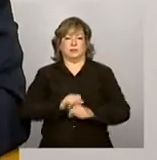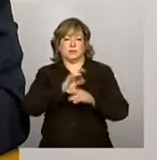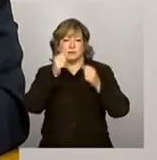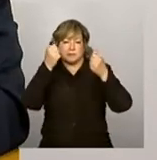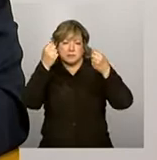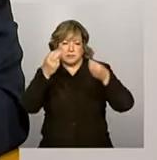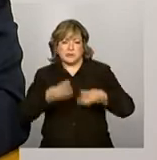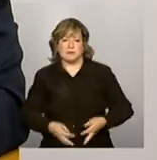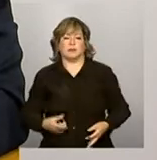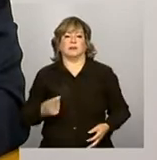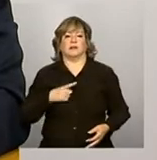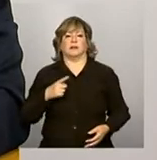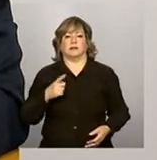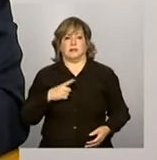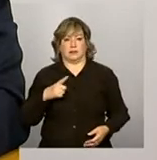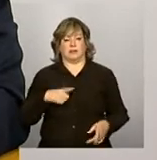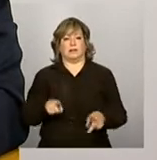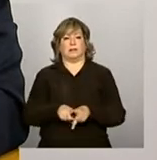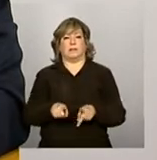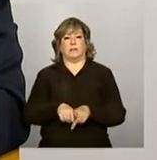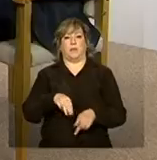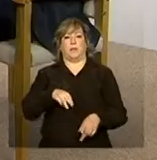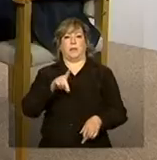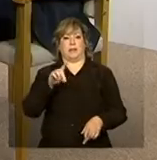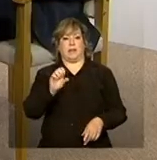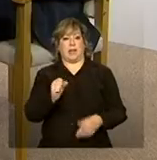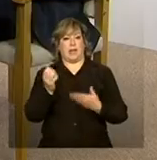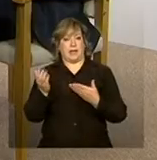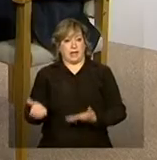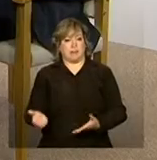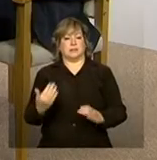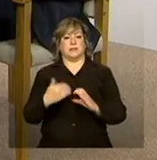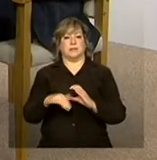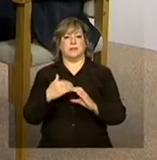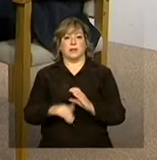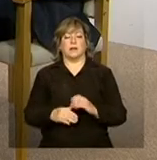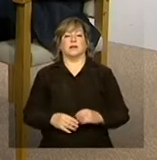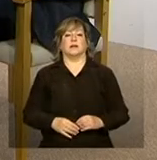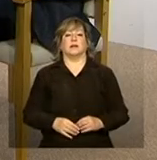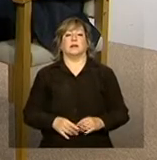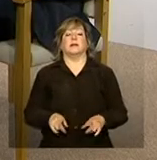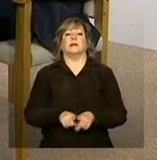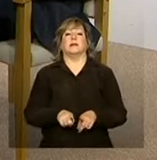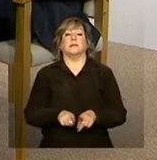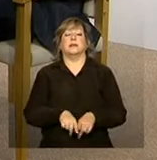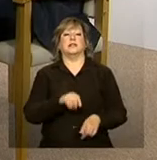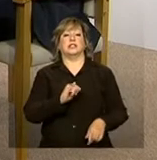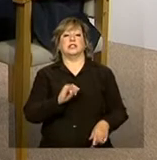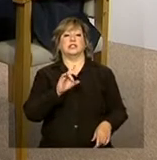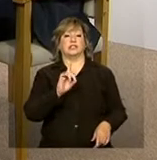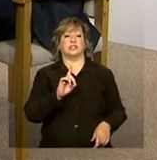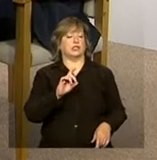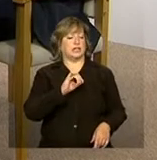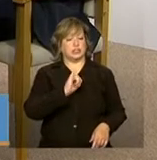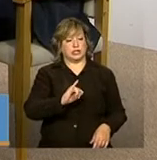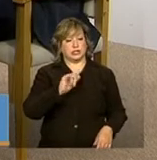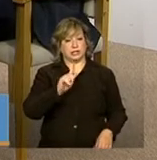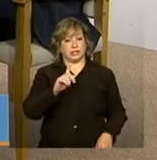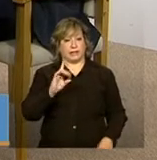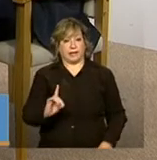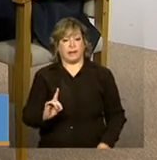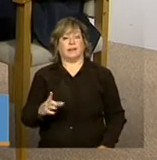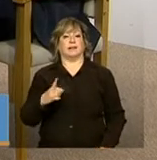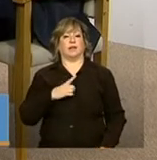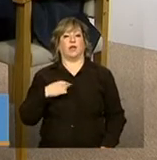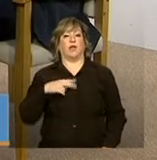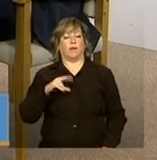que é o gestor.pbf, a rua mds.gov.br. E, com relação ao IGD também, nós temos, eu